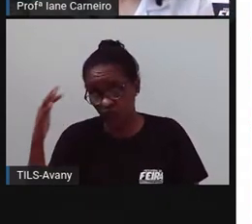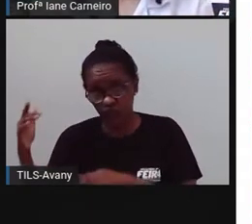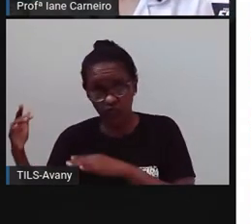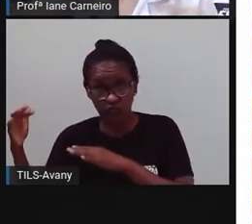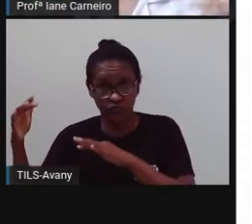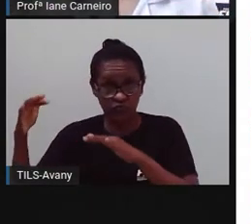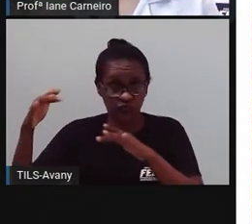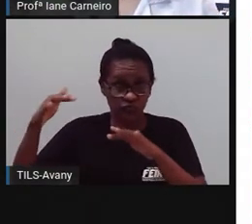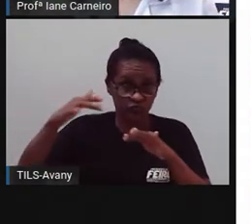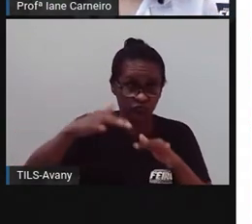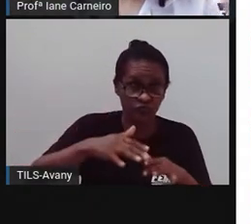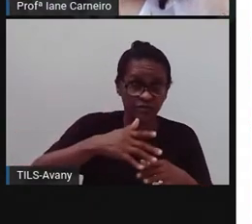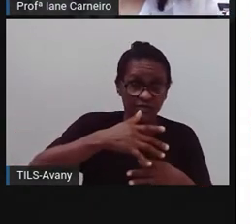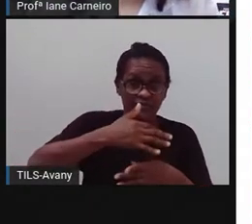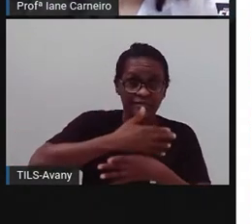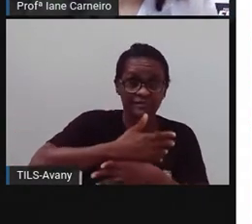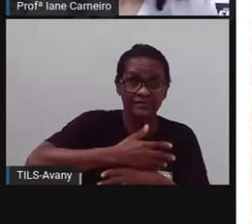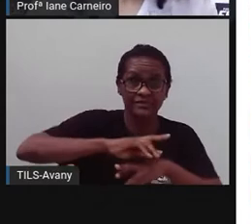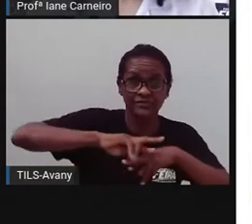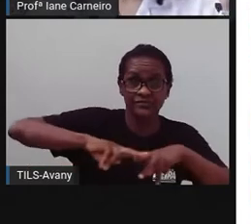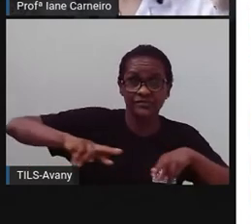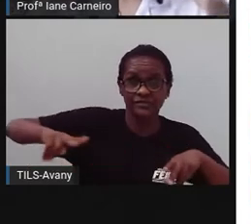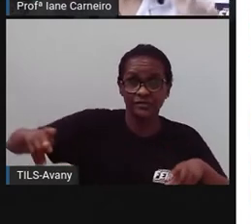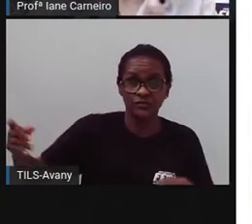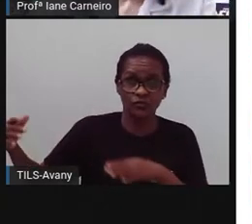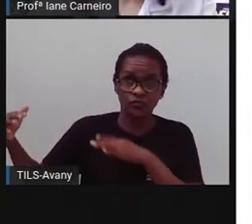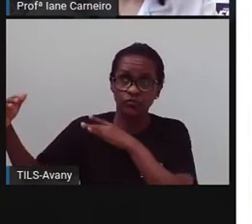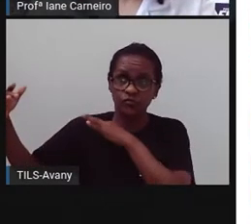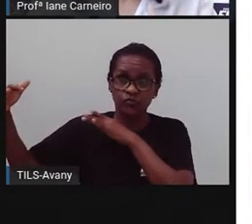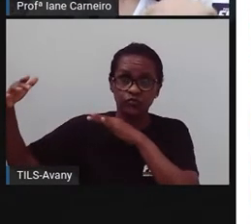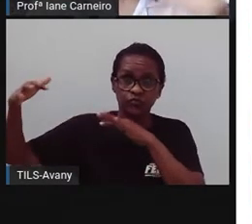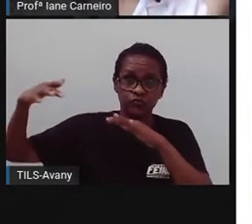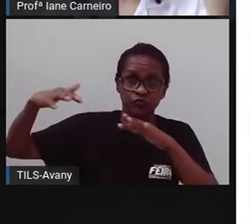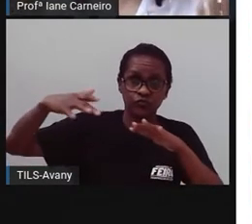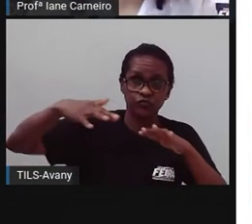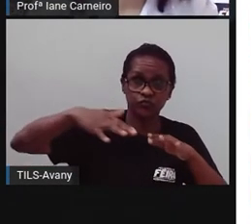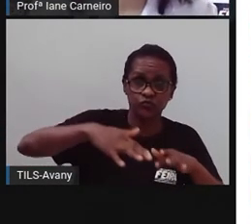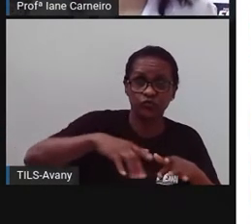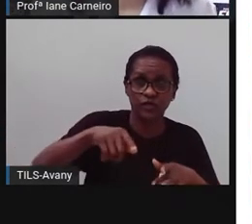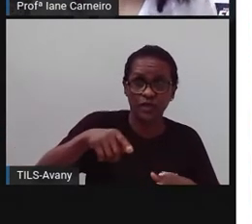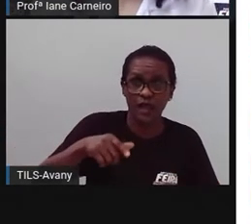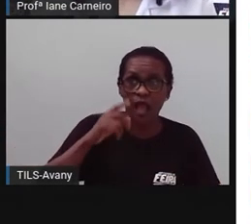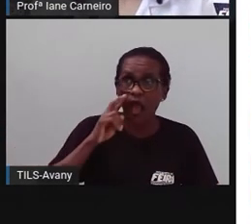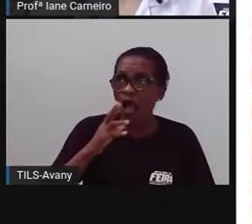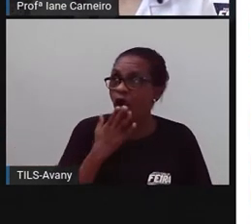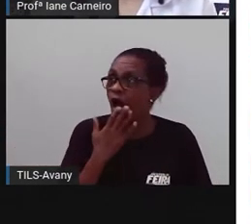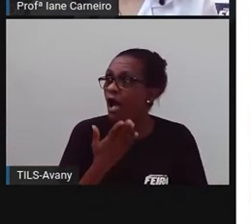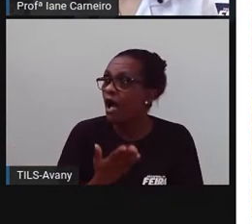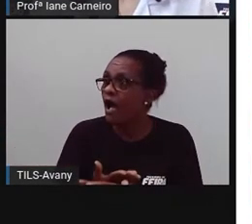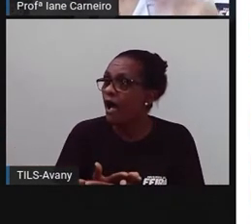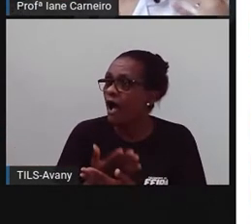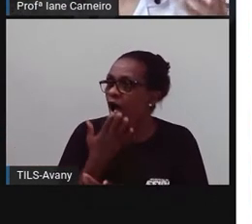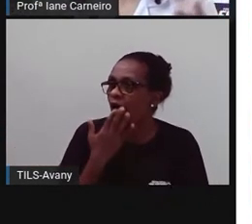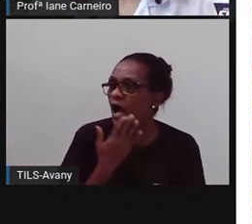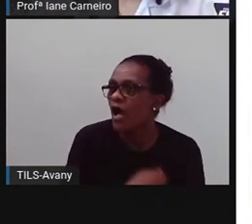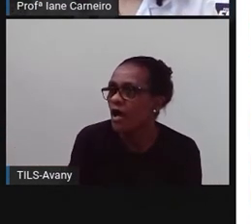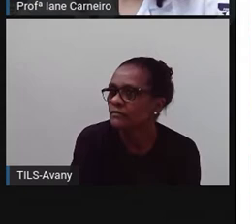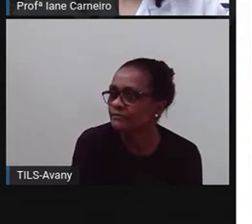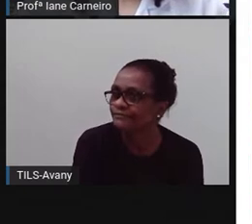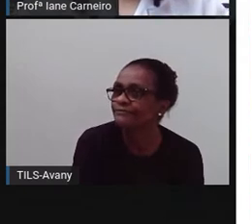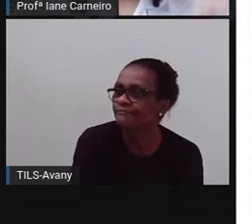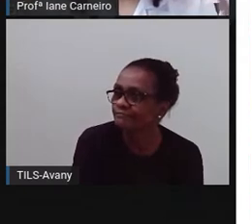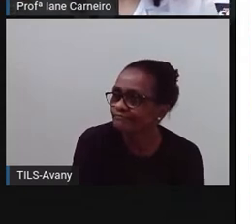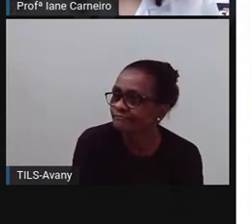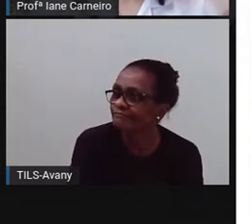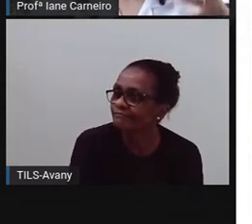feira, né? Vêm pessoas de outros lugares para ver as apresentações dos sanfoneiros. Tem sanfoneiro